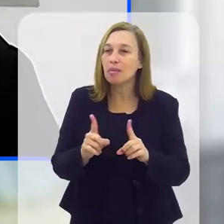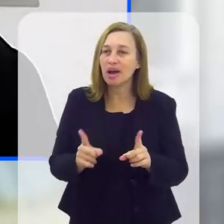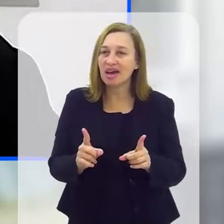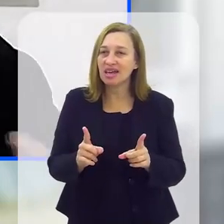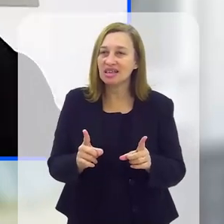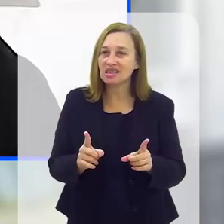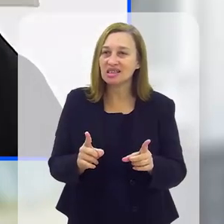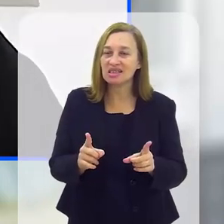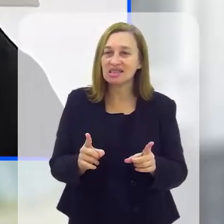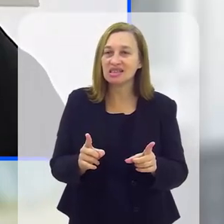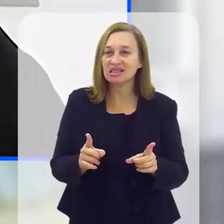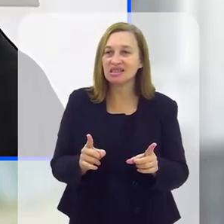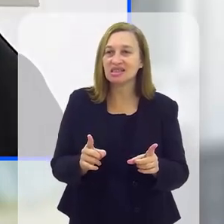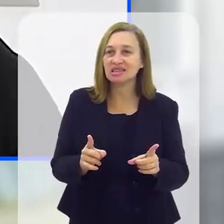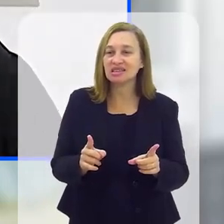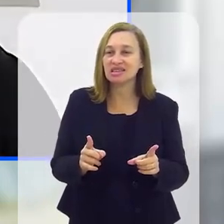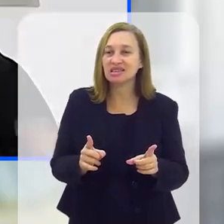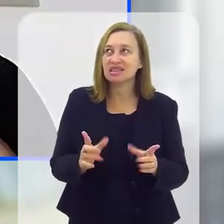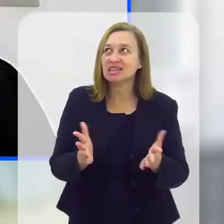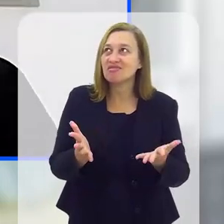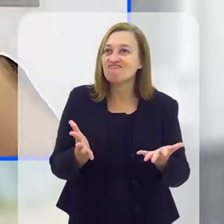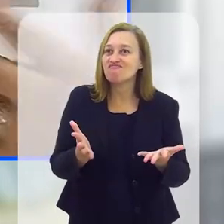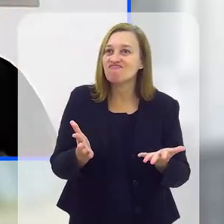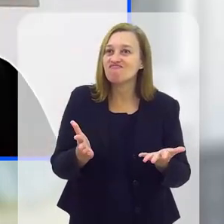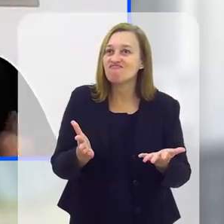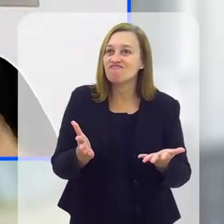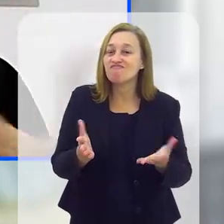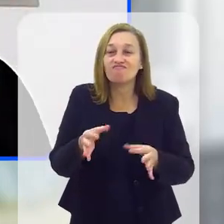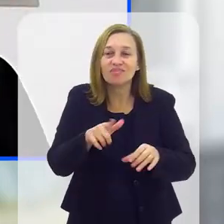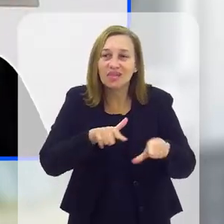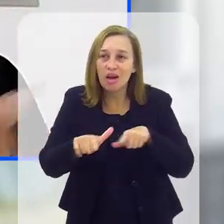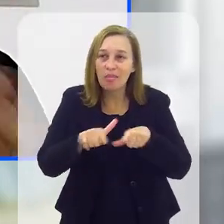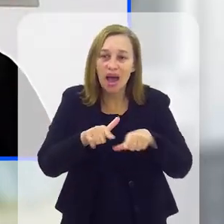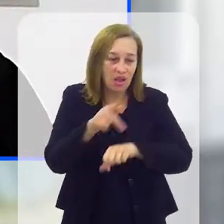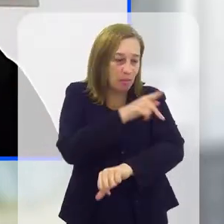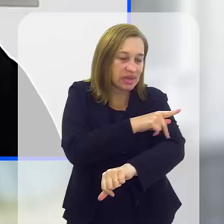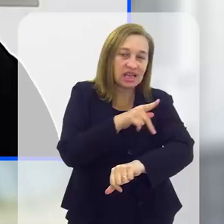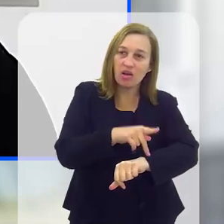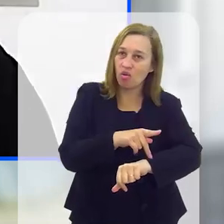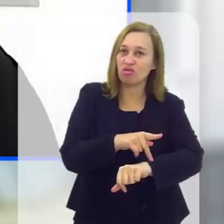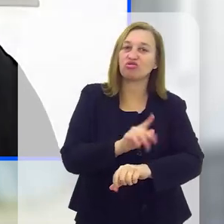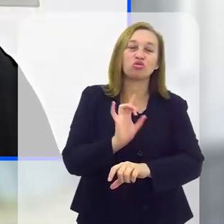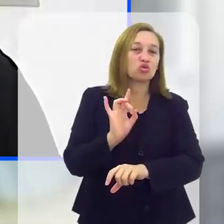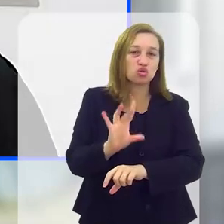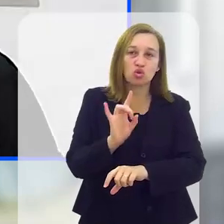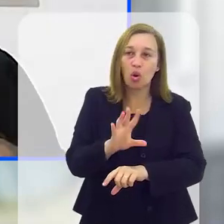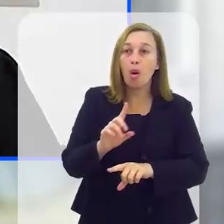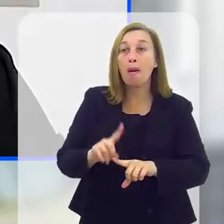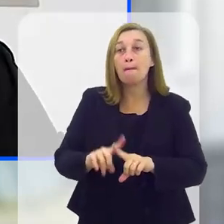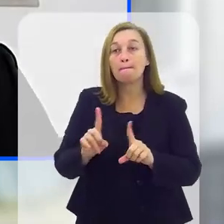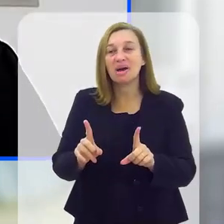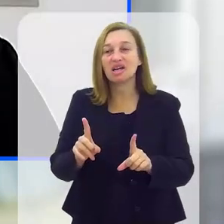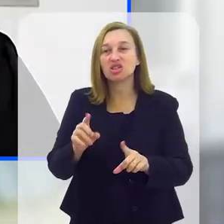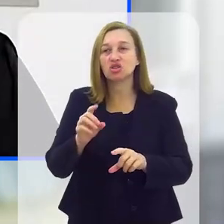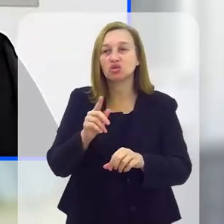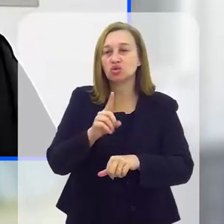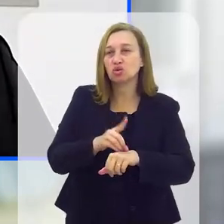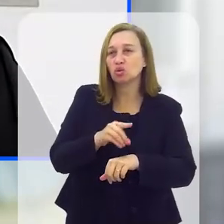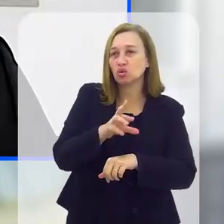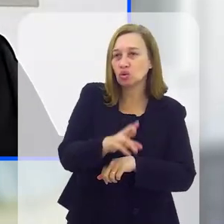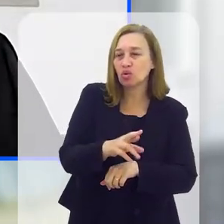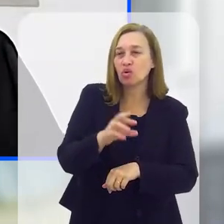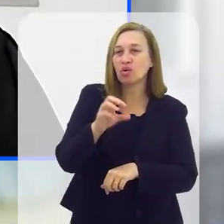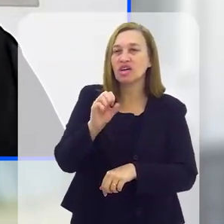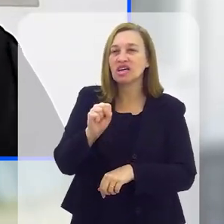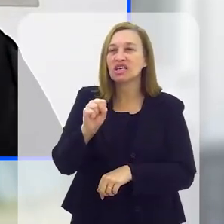mas despretensiosamente. Seria mais um trabalho pedagógico. Mas doutor Ciro,